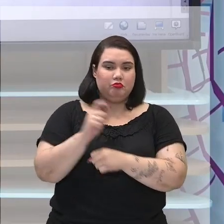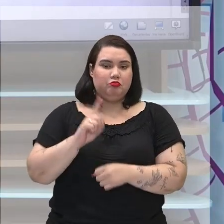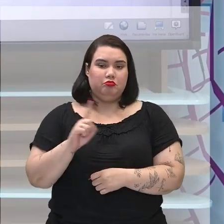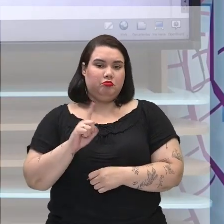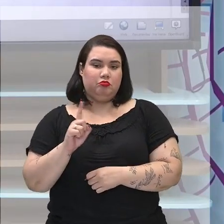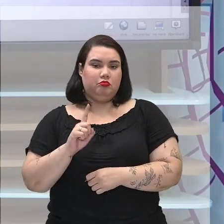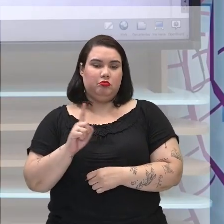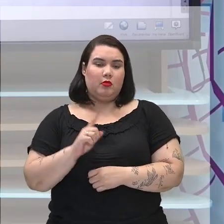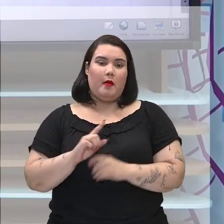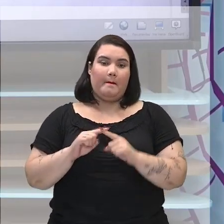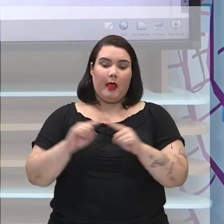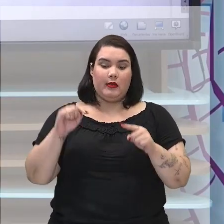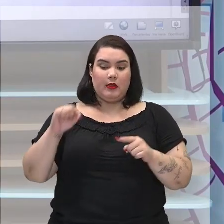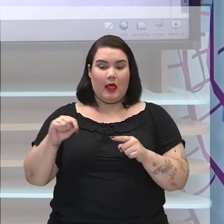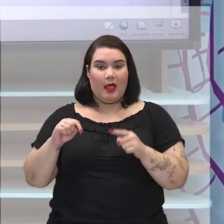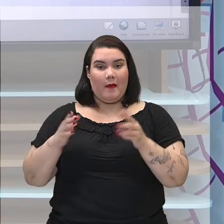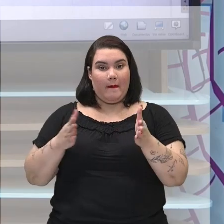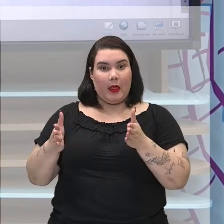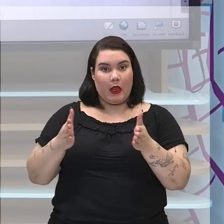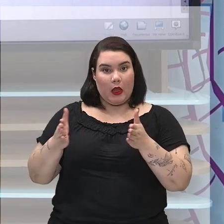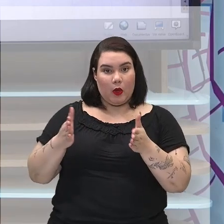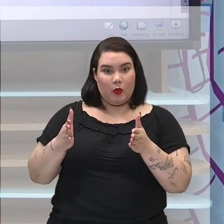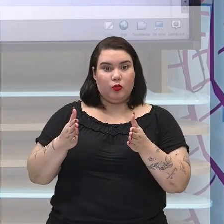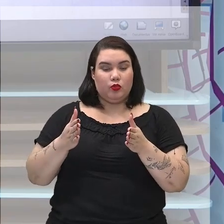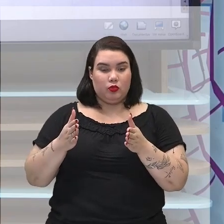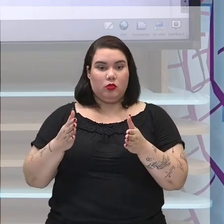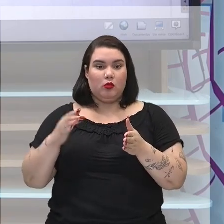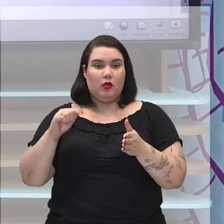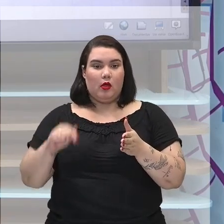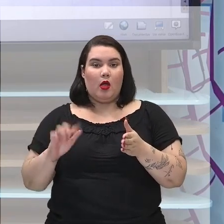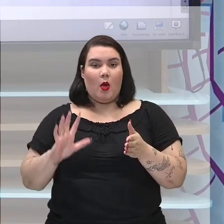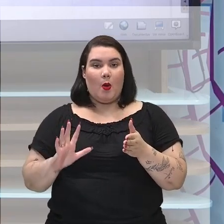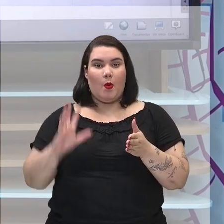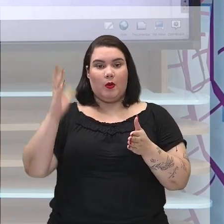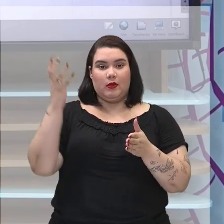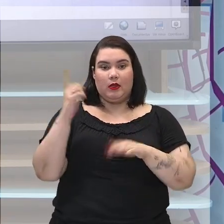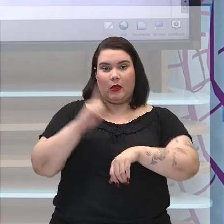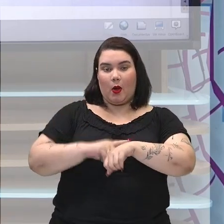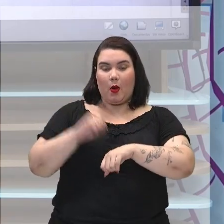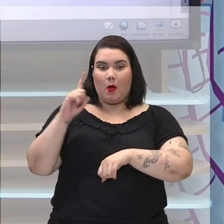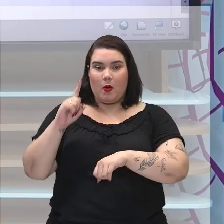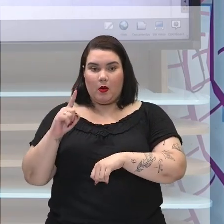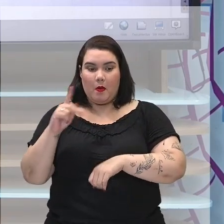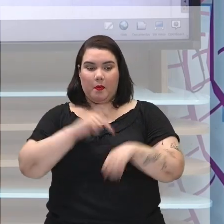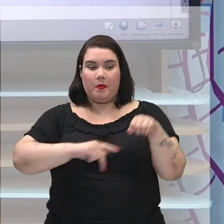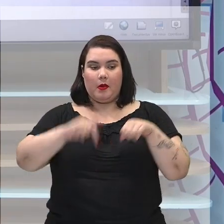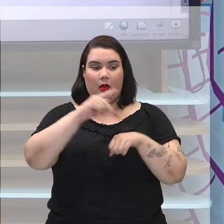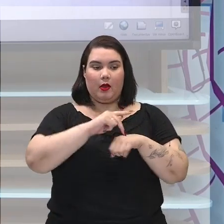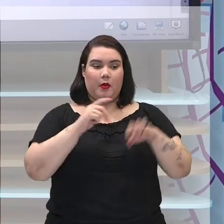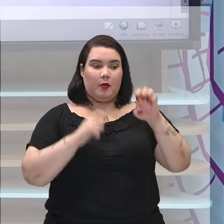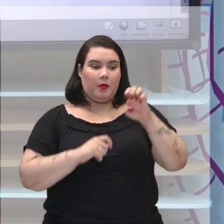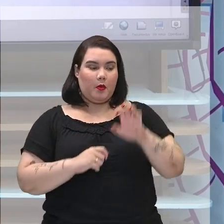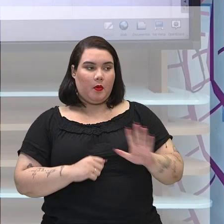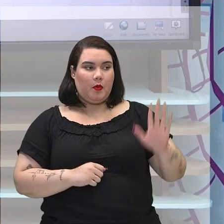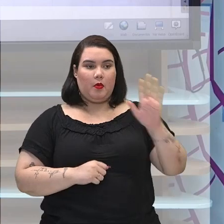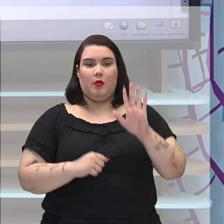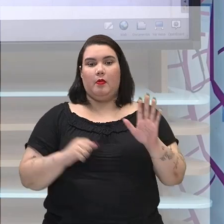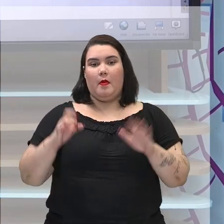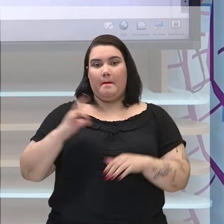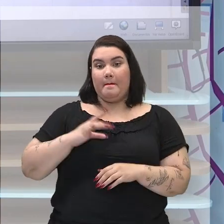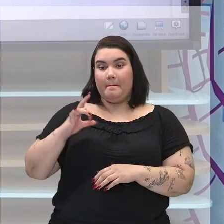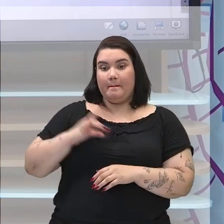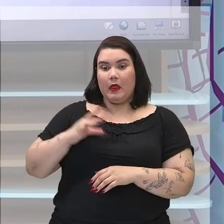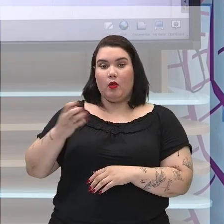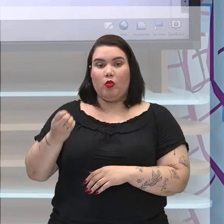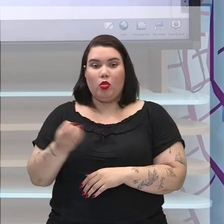aquele momento para aquela situação na qual os países europeus estavam né com medo de